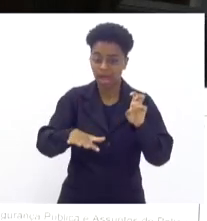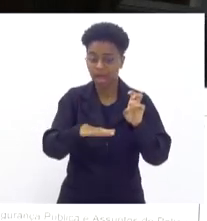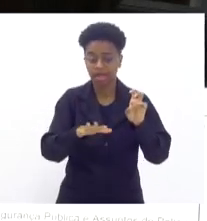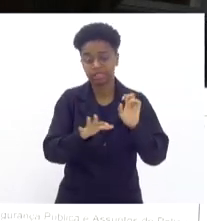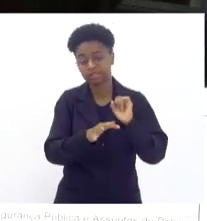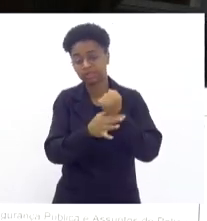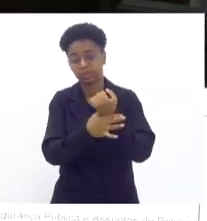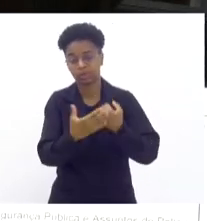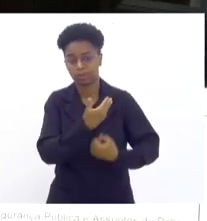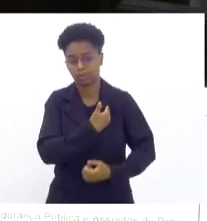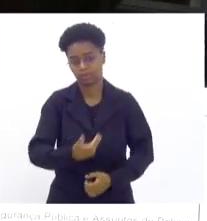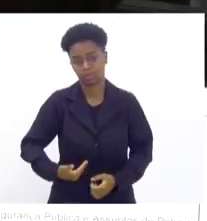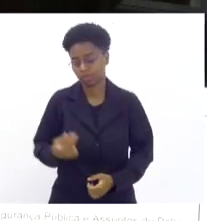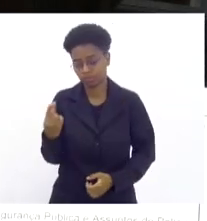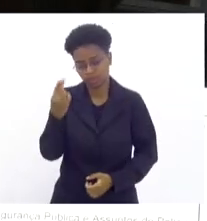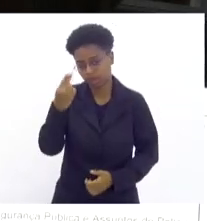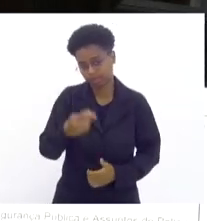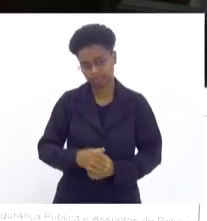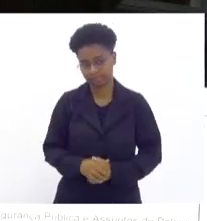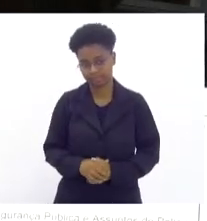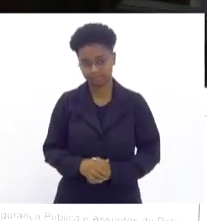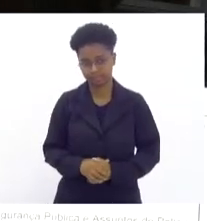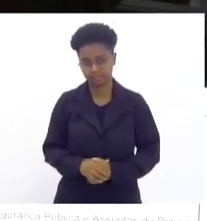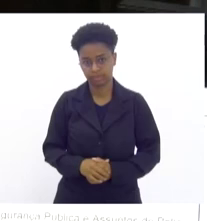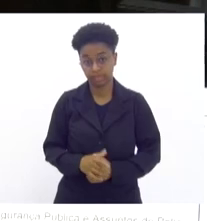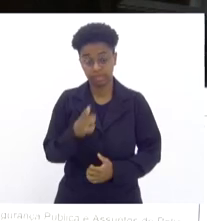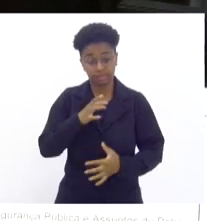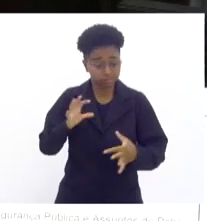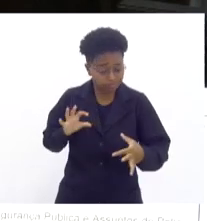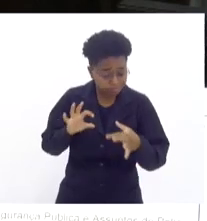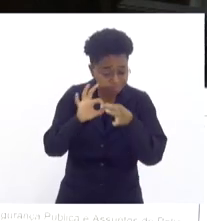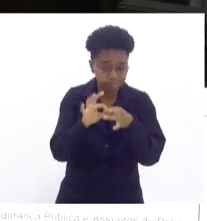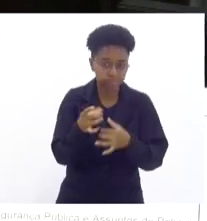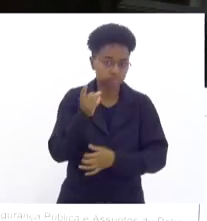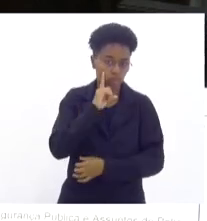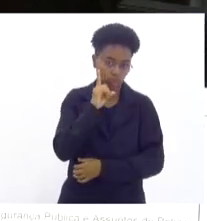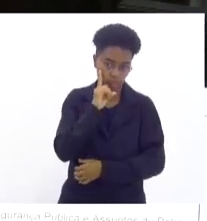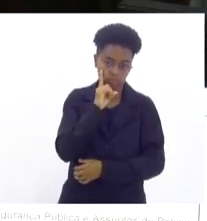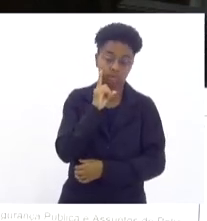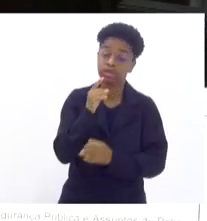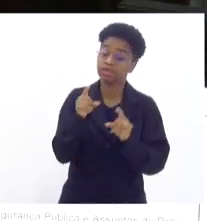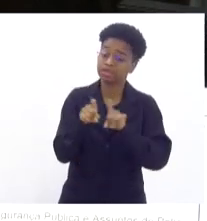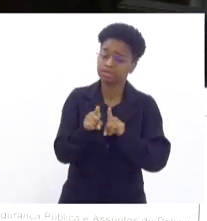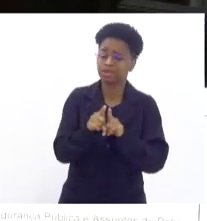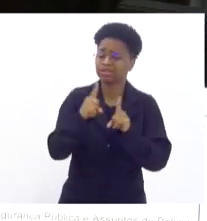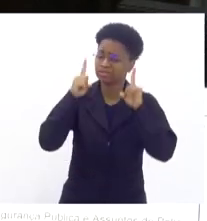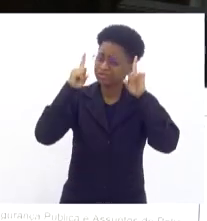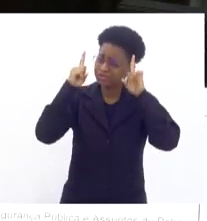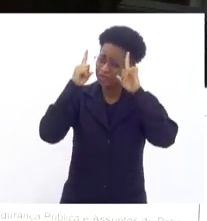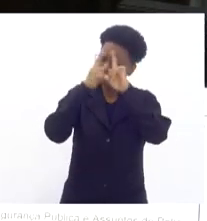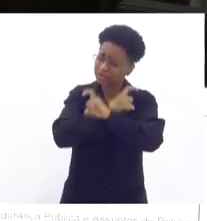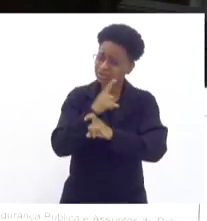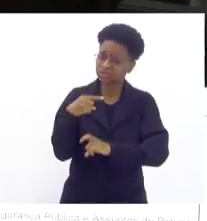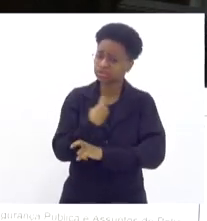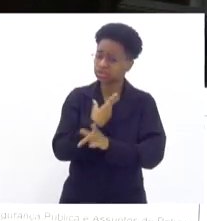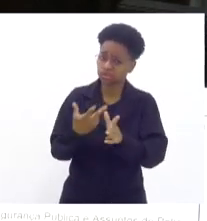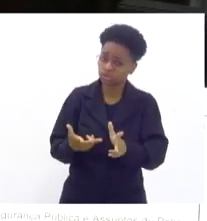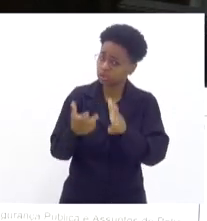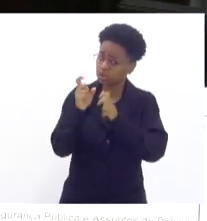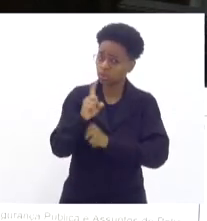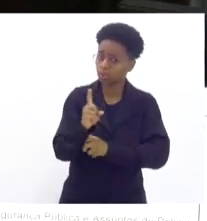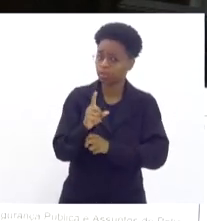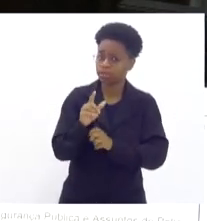pública, não tem como. Faz parte do nosso dia a dia, até mesmo que é muito difícil a gente não ver a